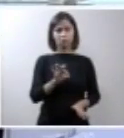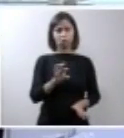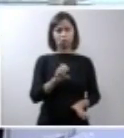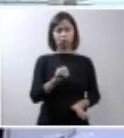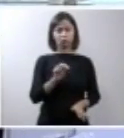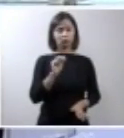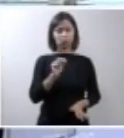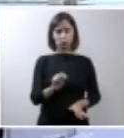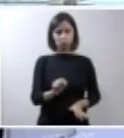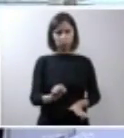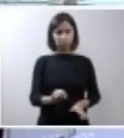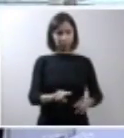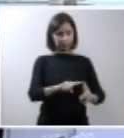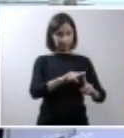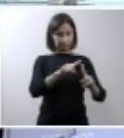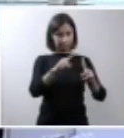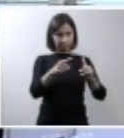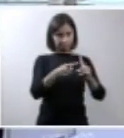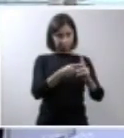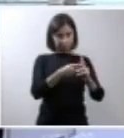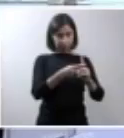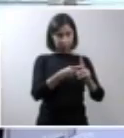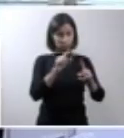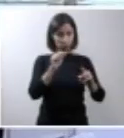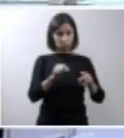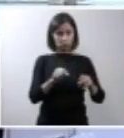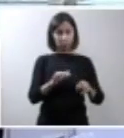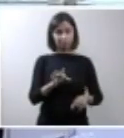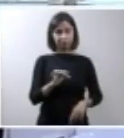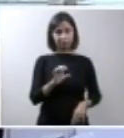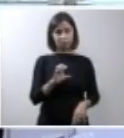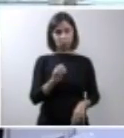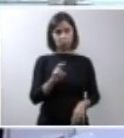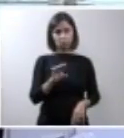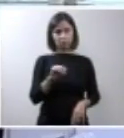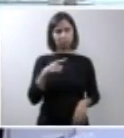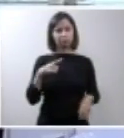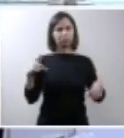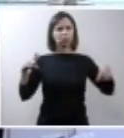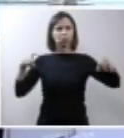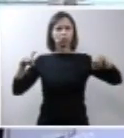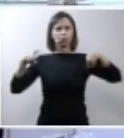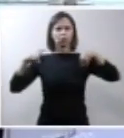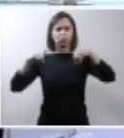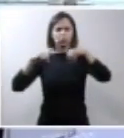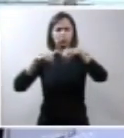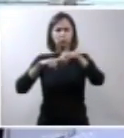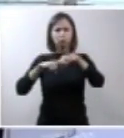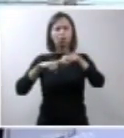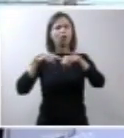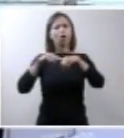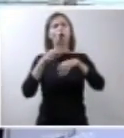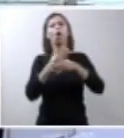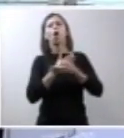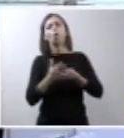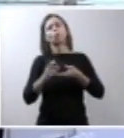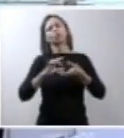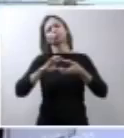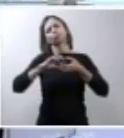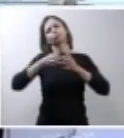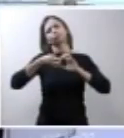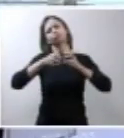ela é a fecundação ela é um processo contínuo o desenvolvimento a partir da